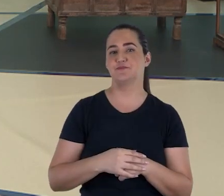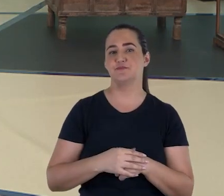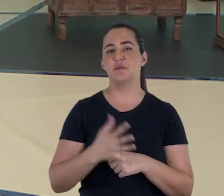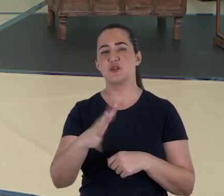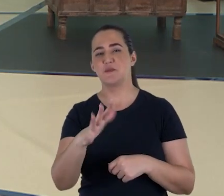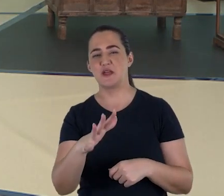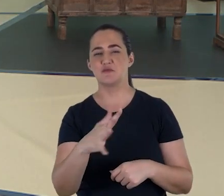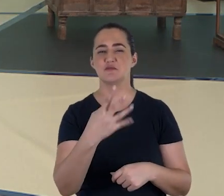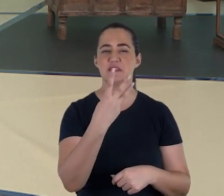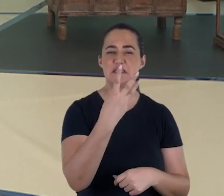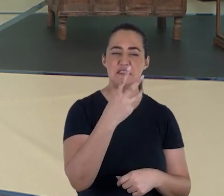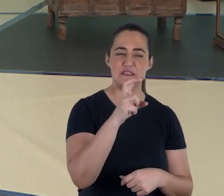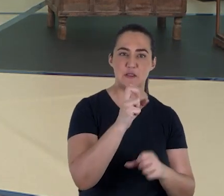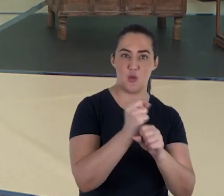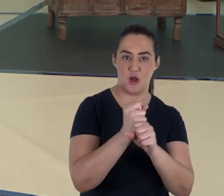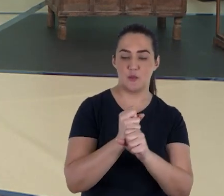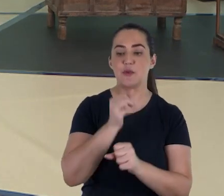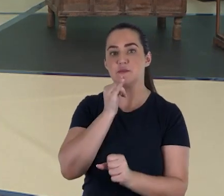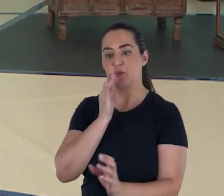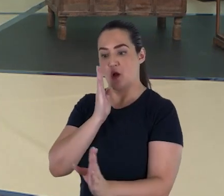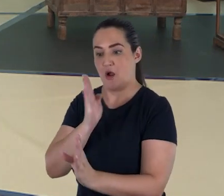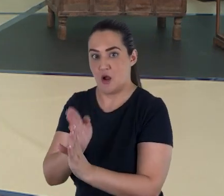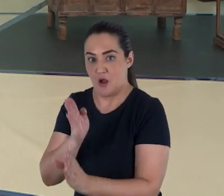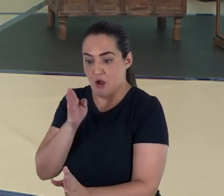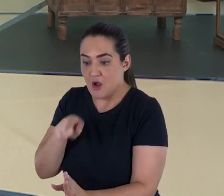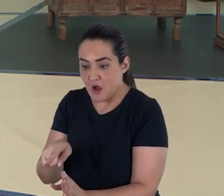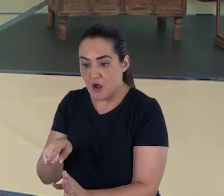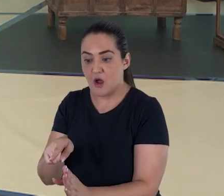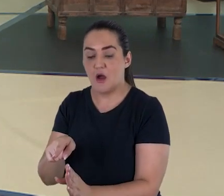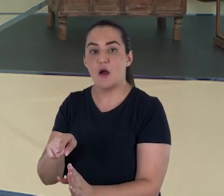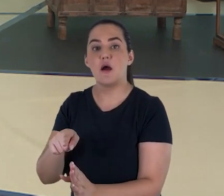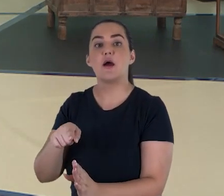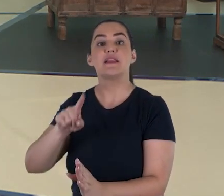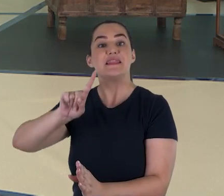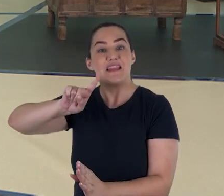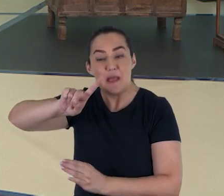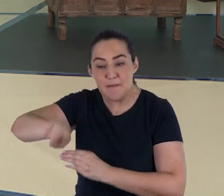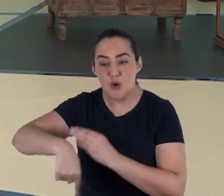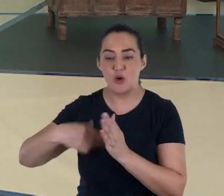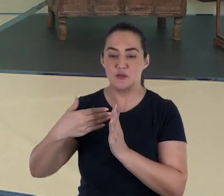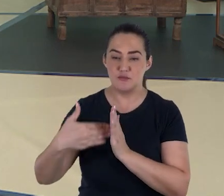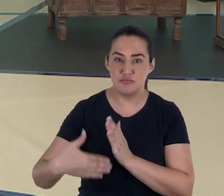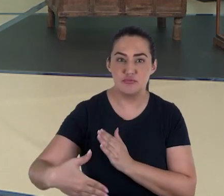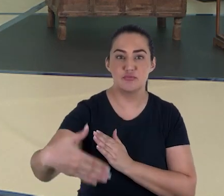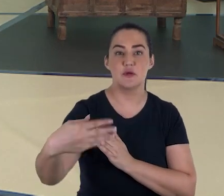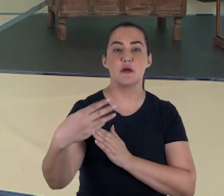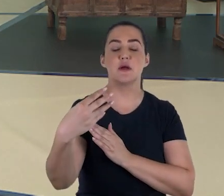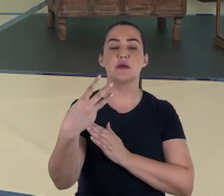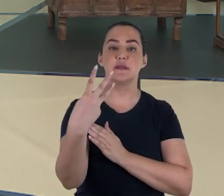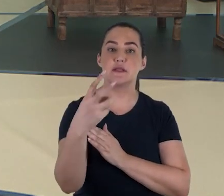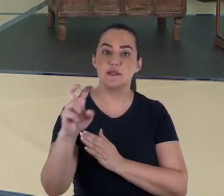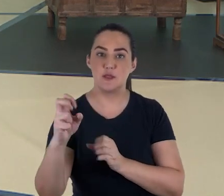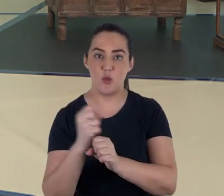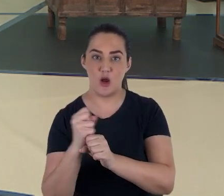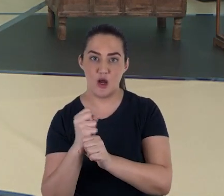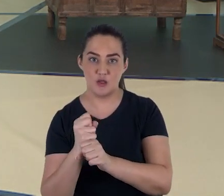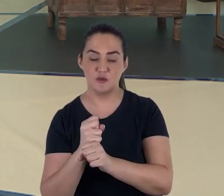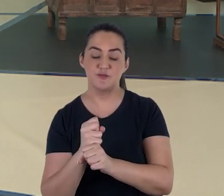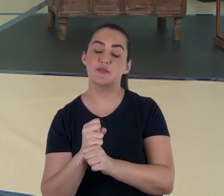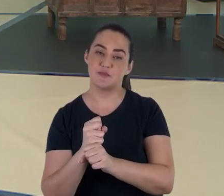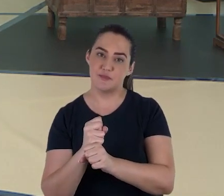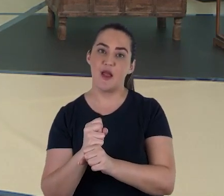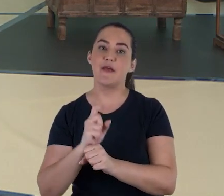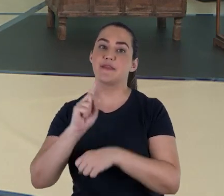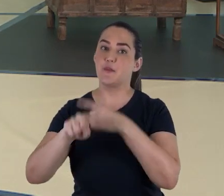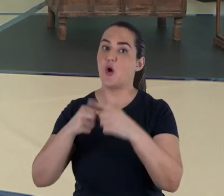mais de 35 anos desde o seu achado das primeiras cópias do livro de Daniel até que Frank Cross, renomado professor da